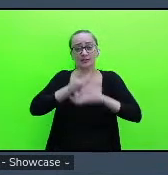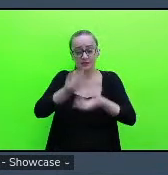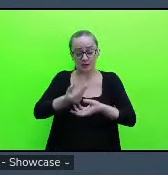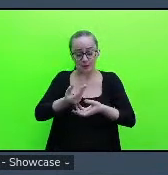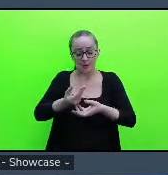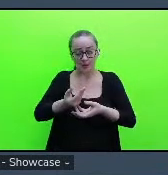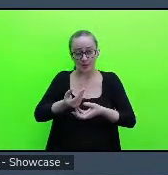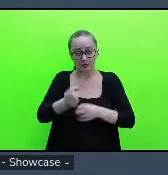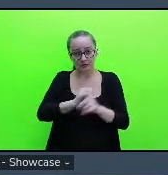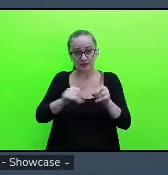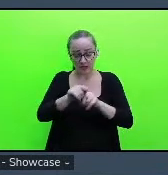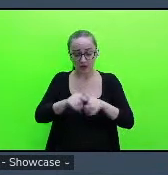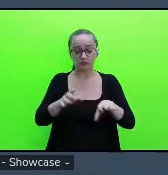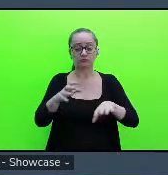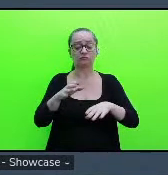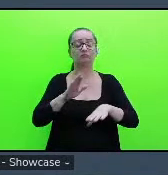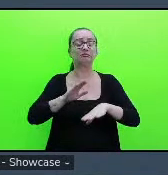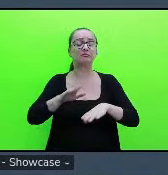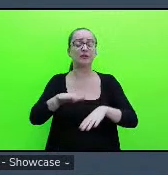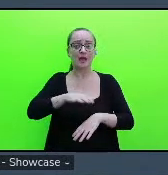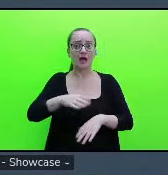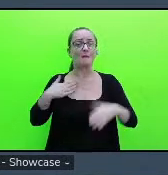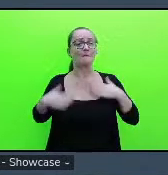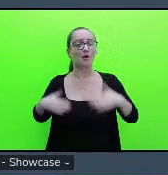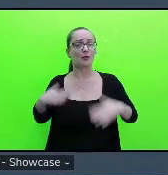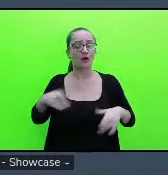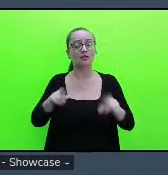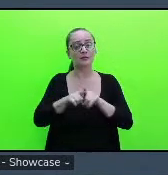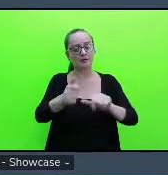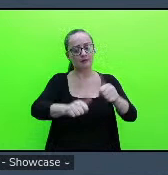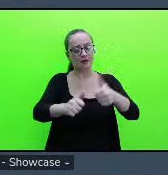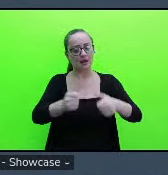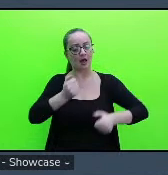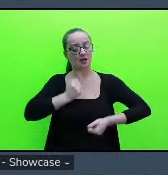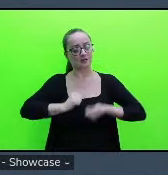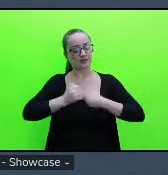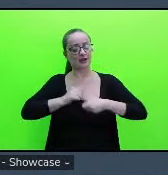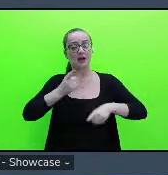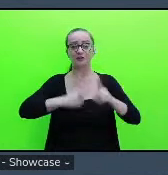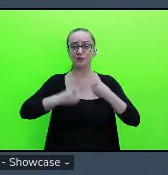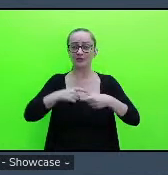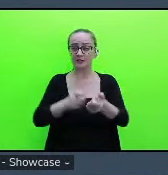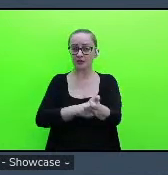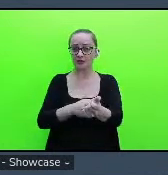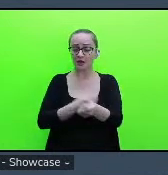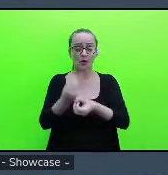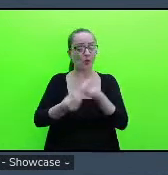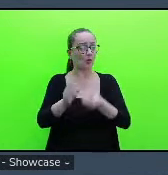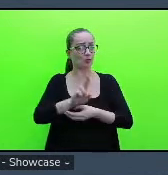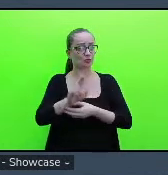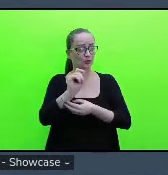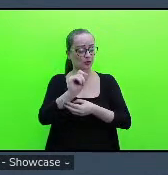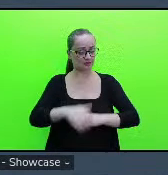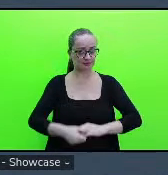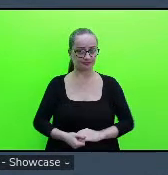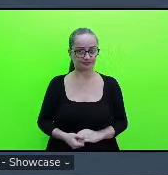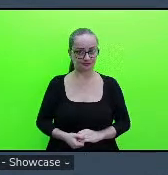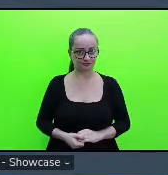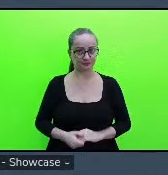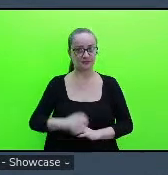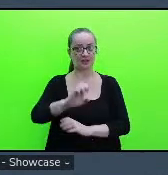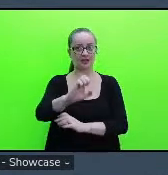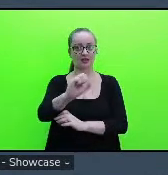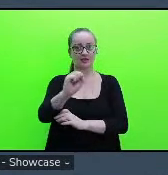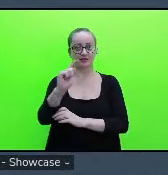para a gente também avaliar a depressão, ansiedade e estresse, a gente utilizou a escala, né, a